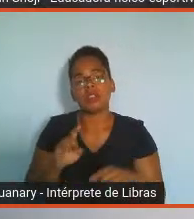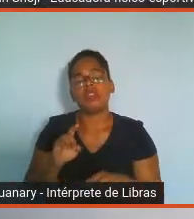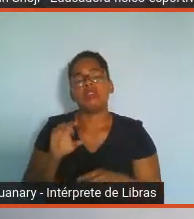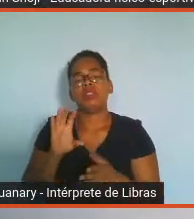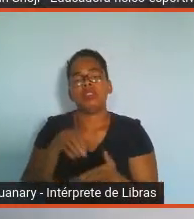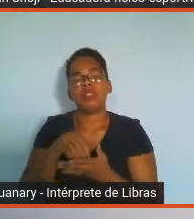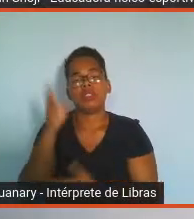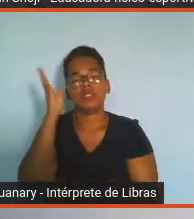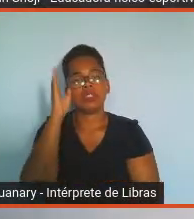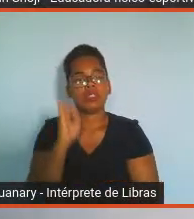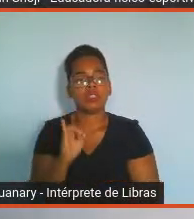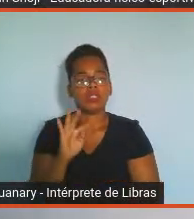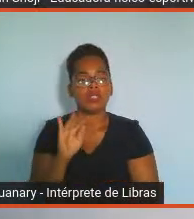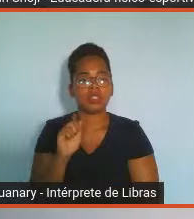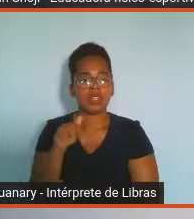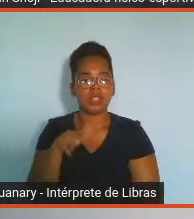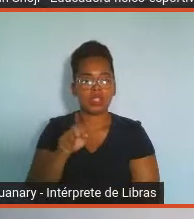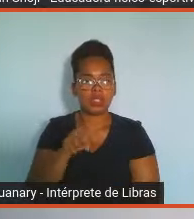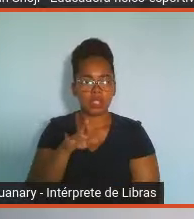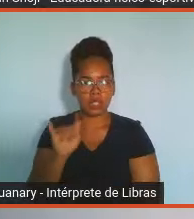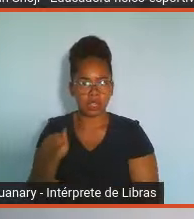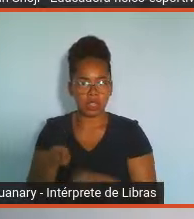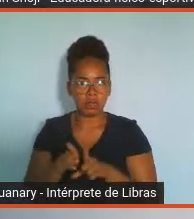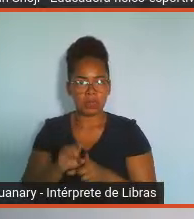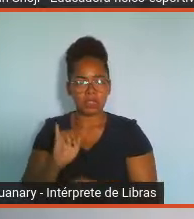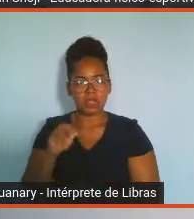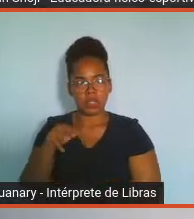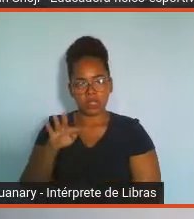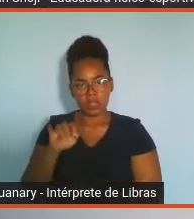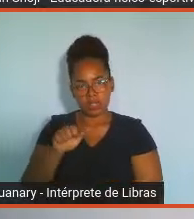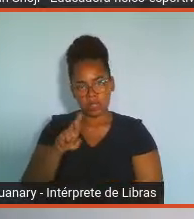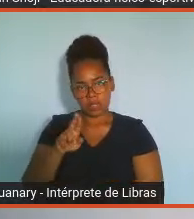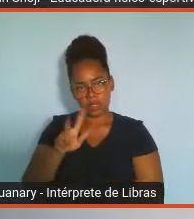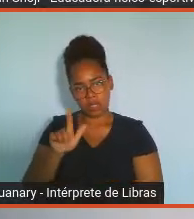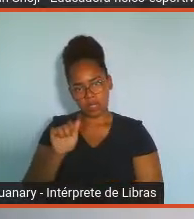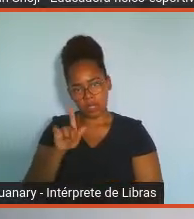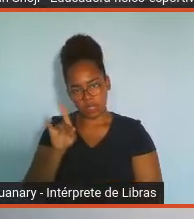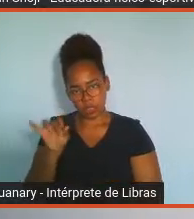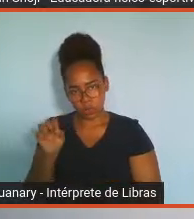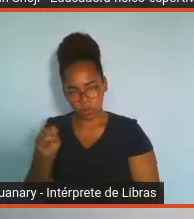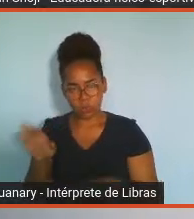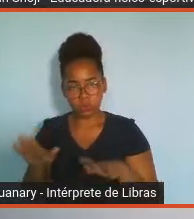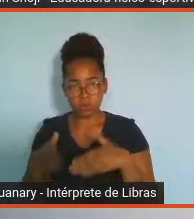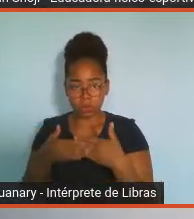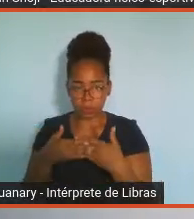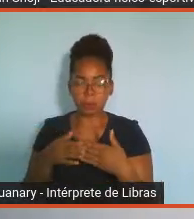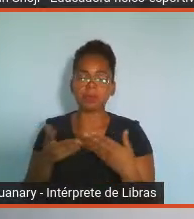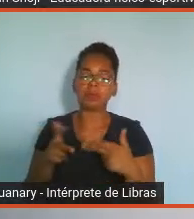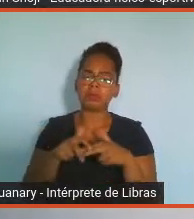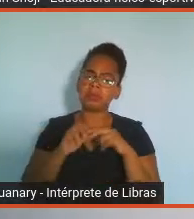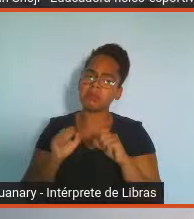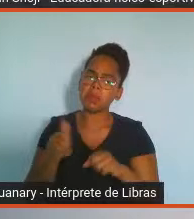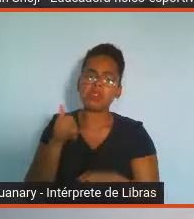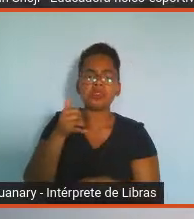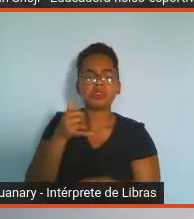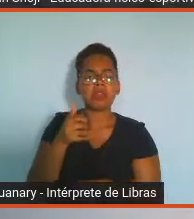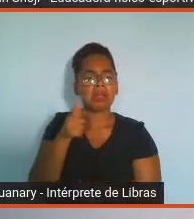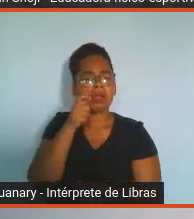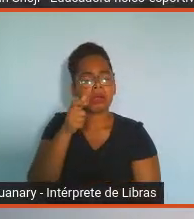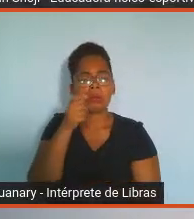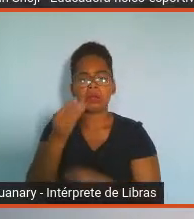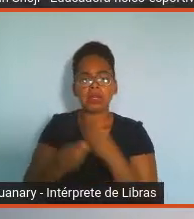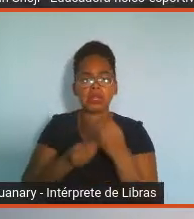que você pode seguir no hashtag em casa com Sesc youtube.com barra Sesc São Paulo,